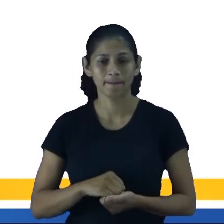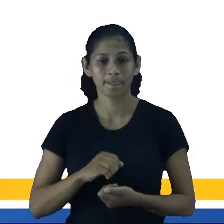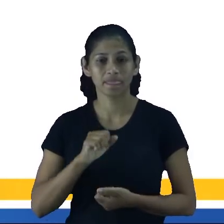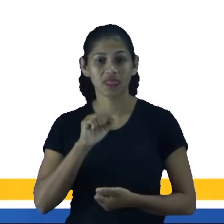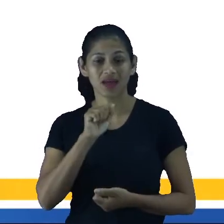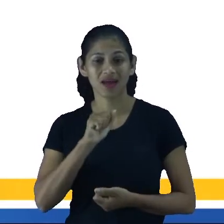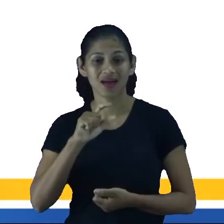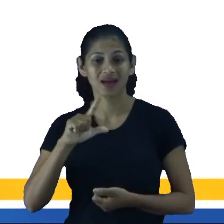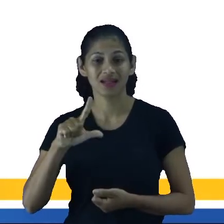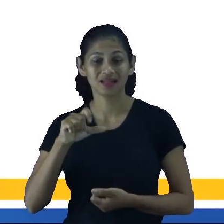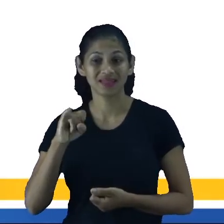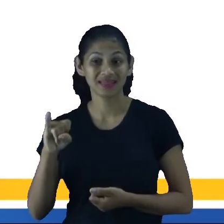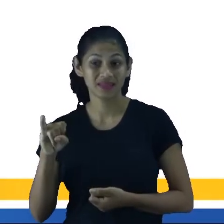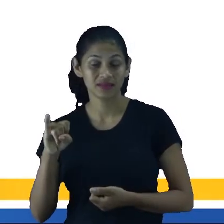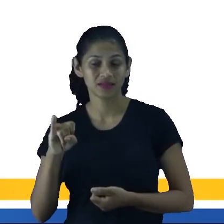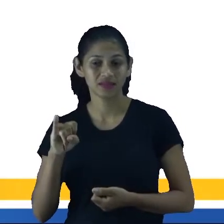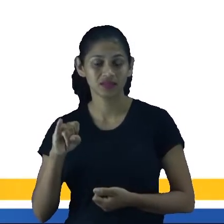restaurante.